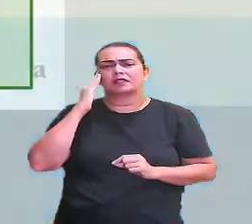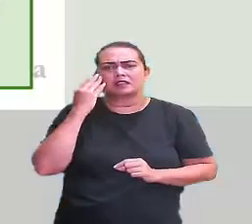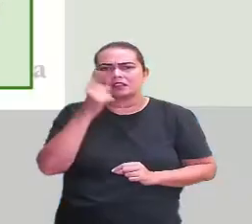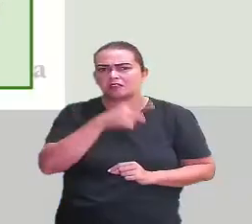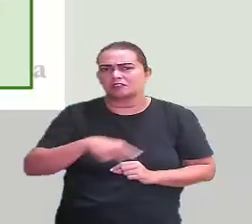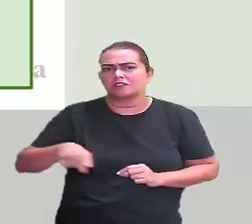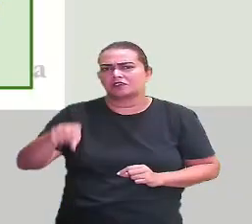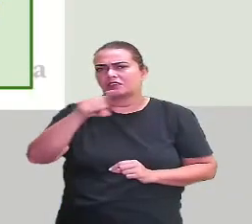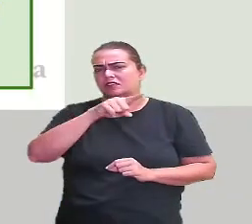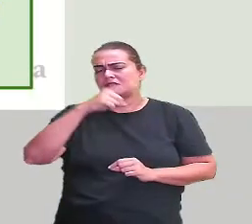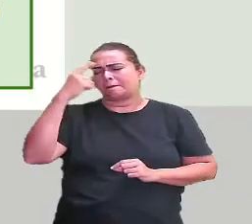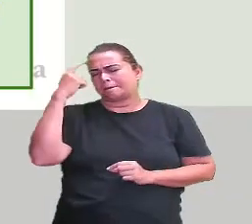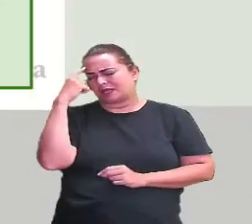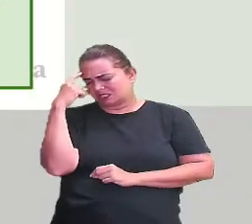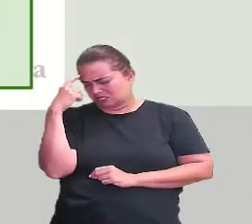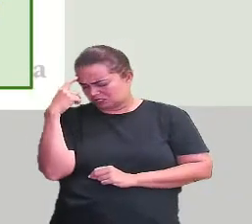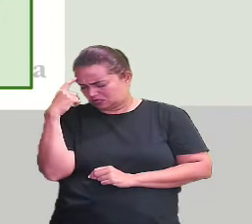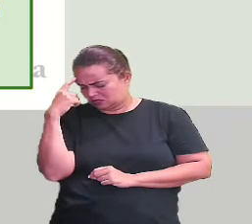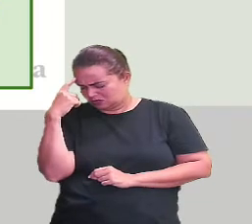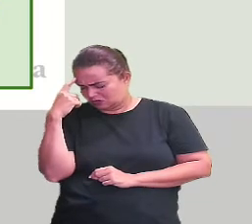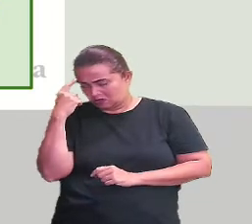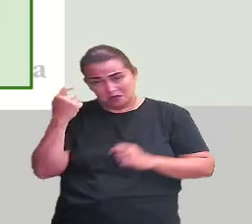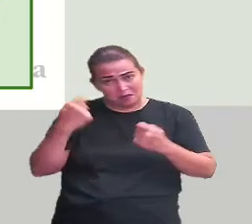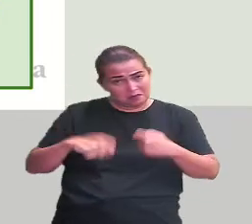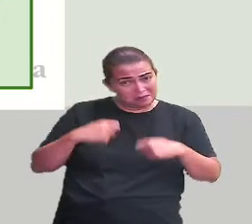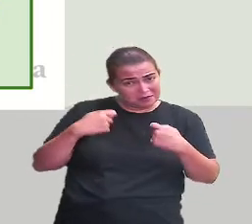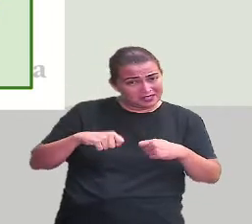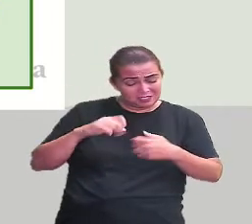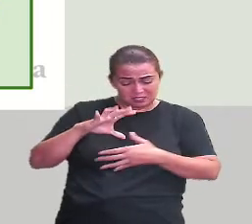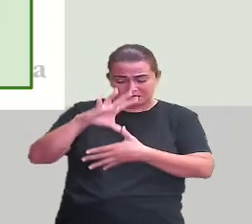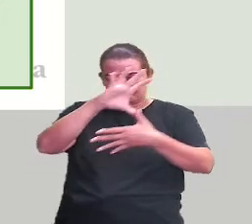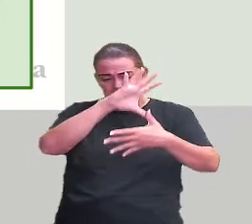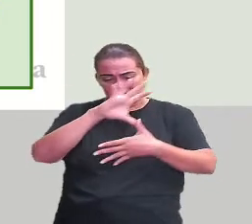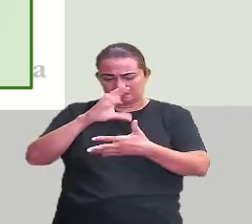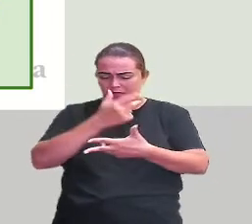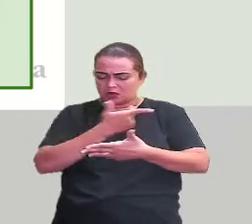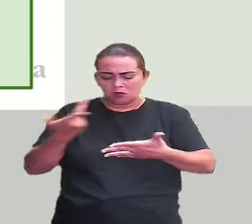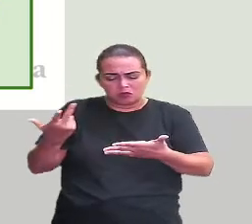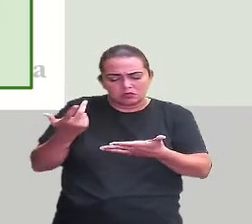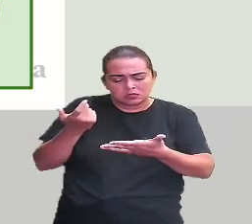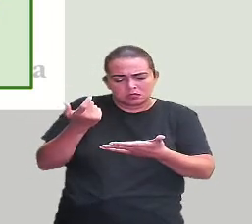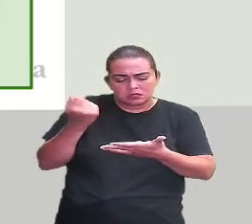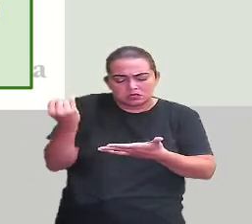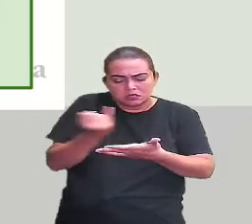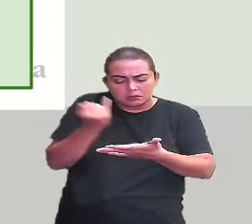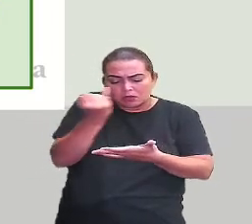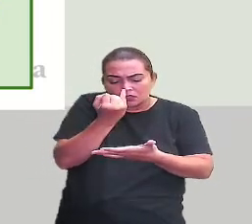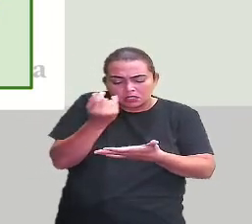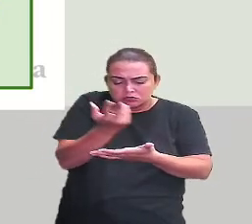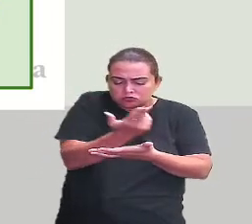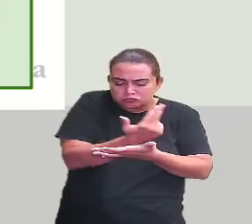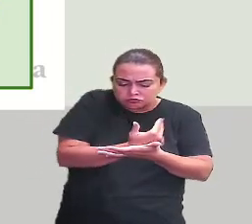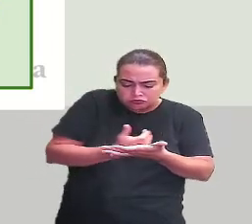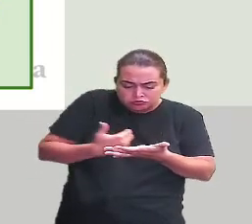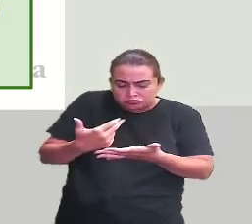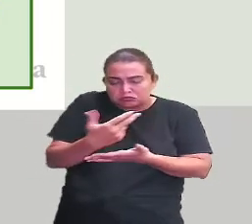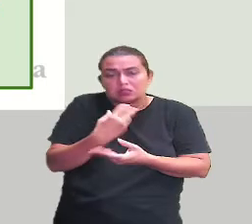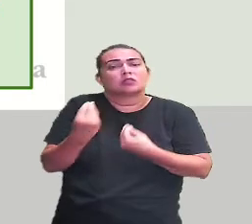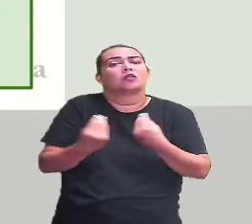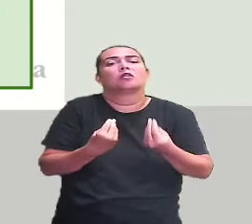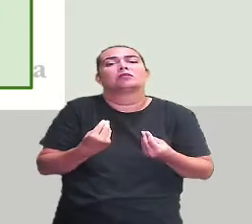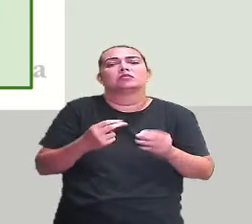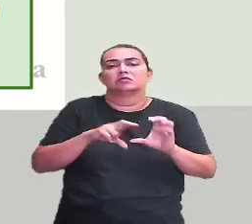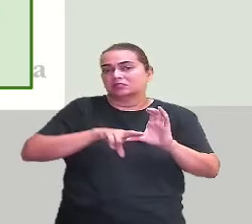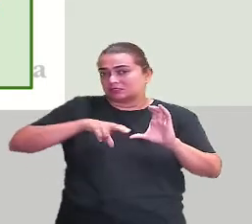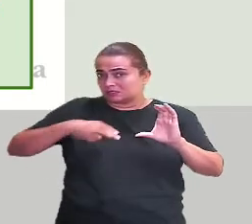já pensou o que é necessário para desenhar um mapa? A gente viu que desenhar um croquê é muito fácil, é só aqueles bolsos. E um